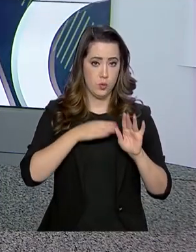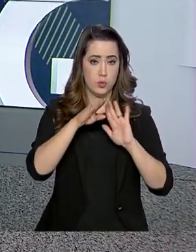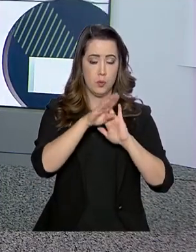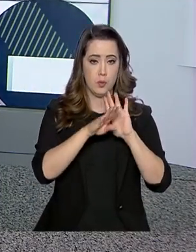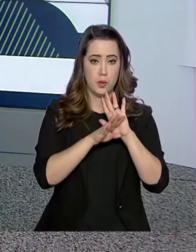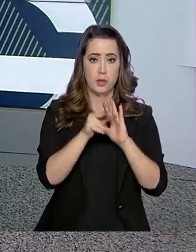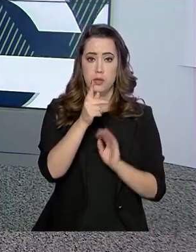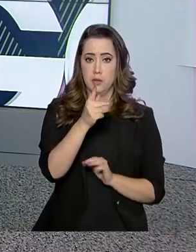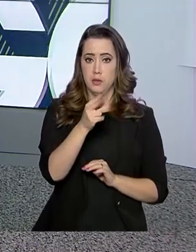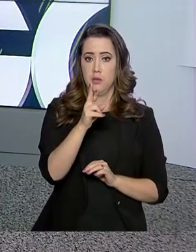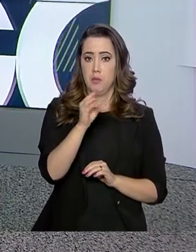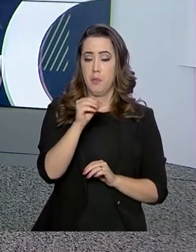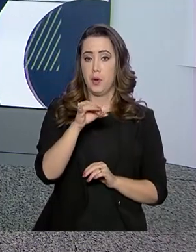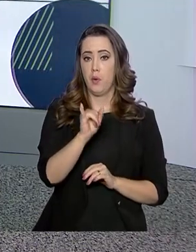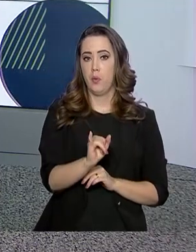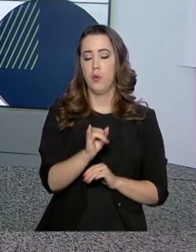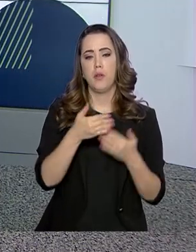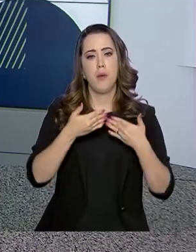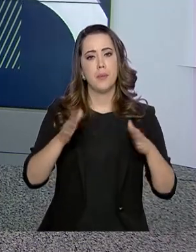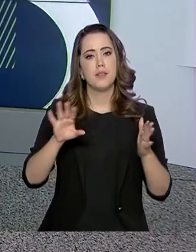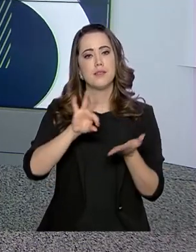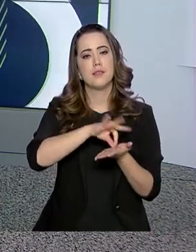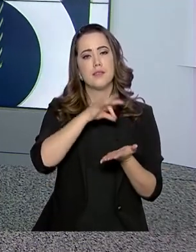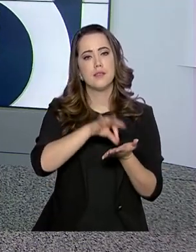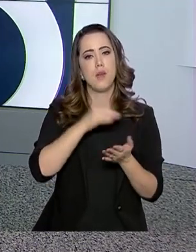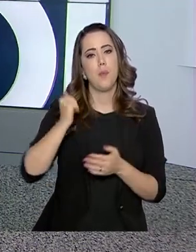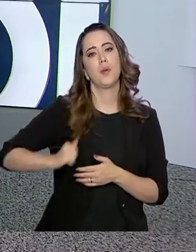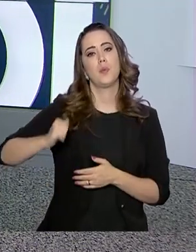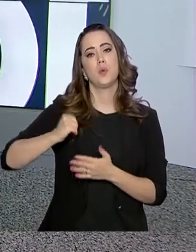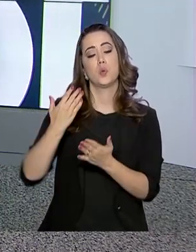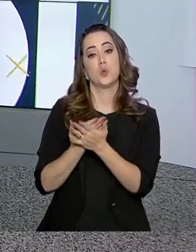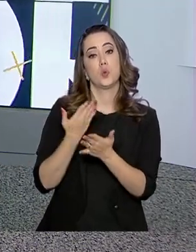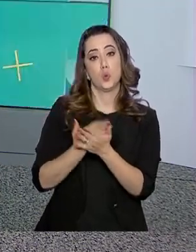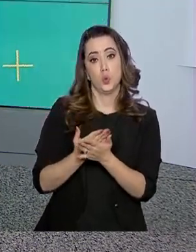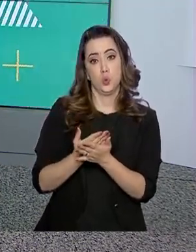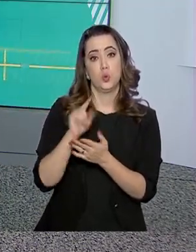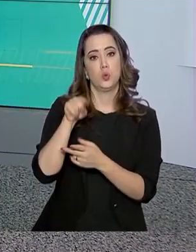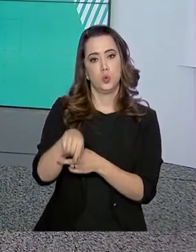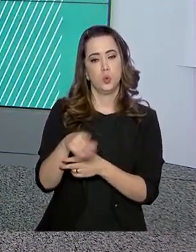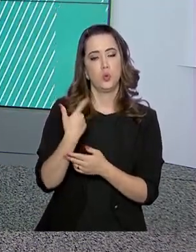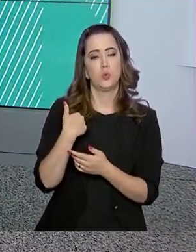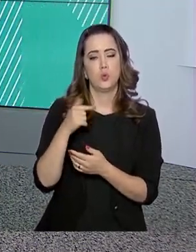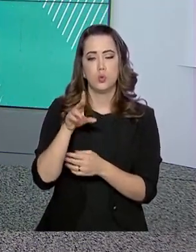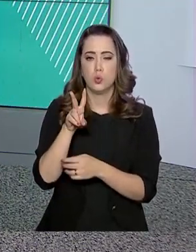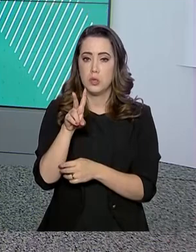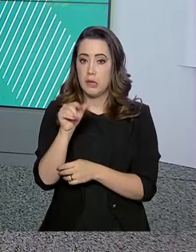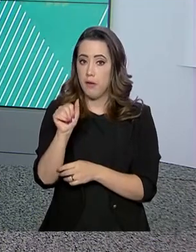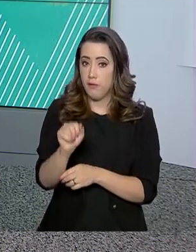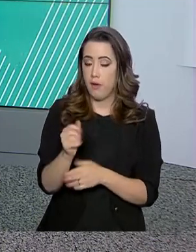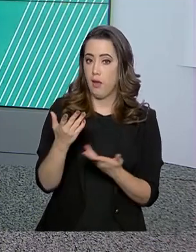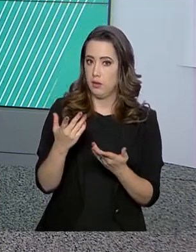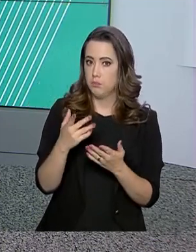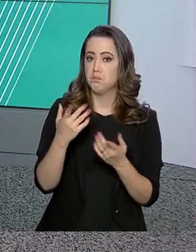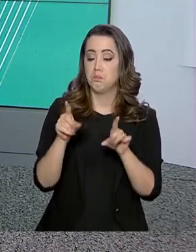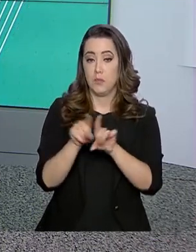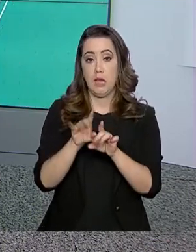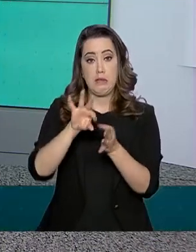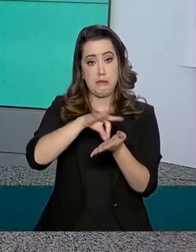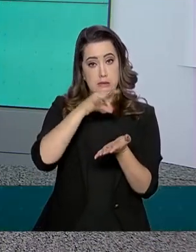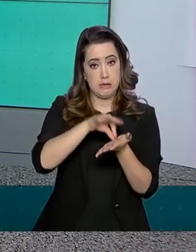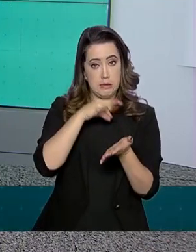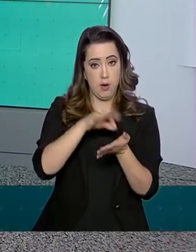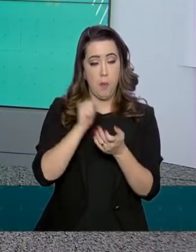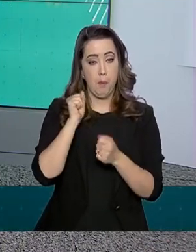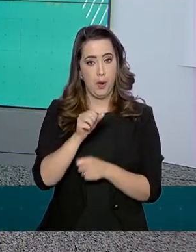ProUni, vai abrir inscrições para as bolsas de estudo que não foram preenchidas no processo seletivo regular. A inscrição